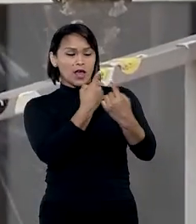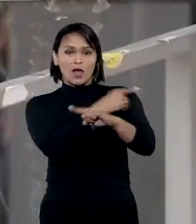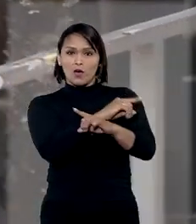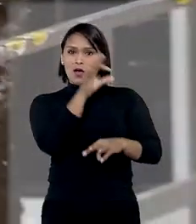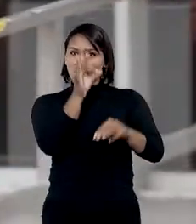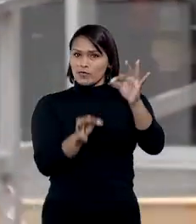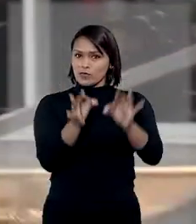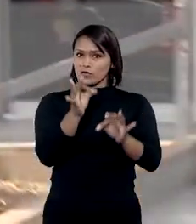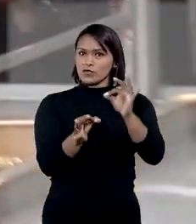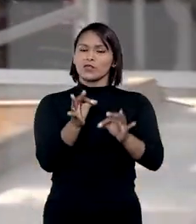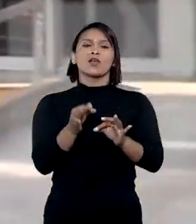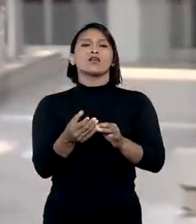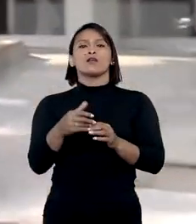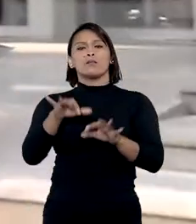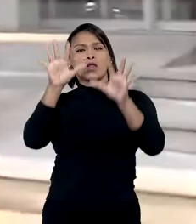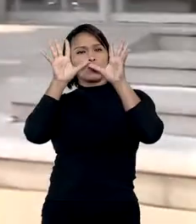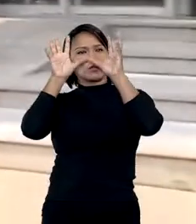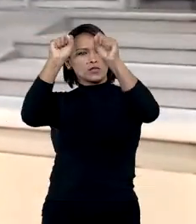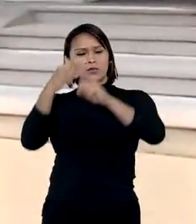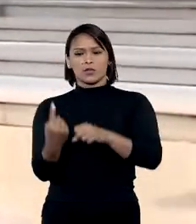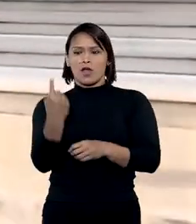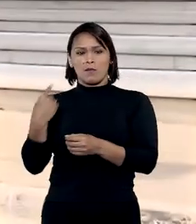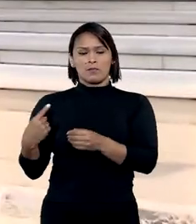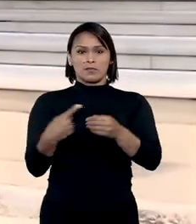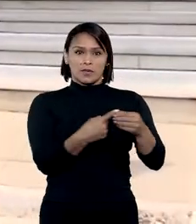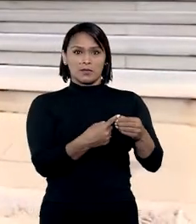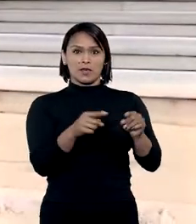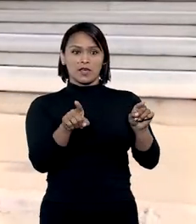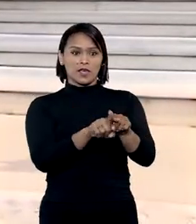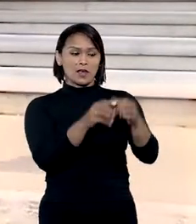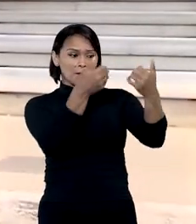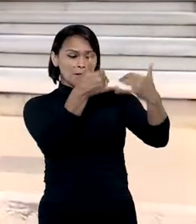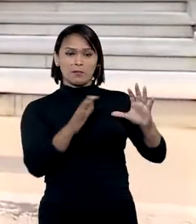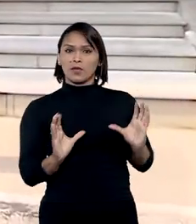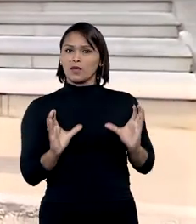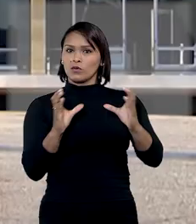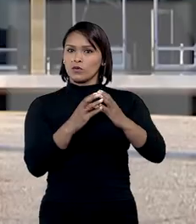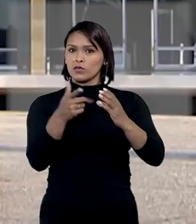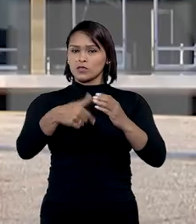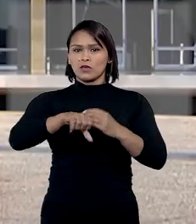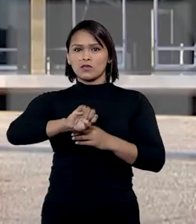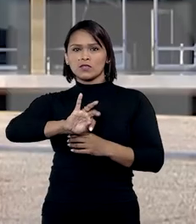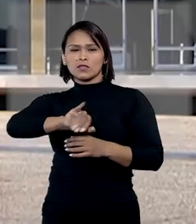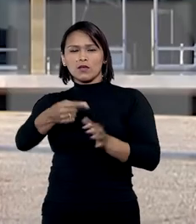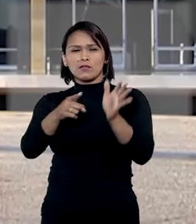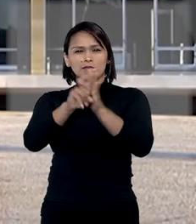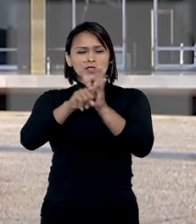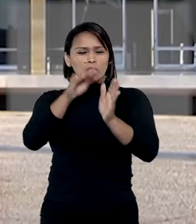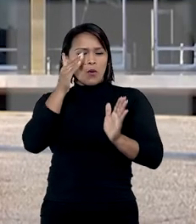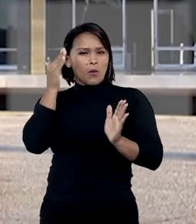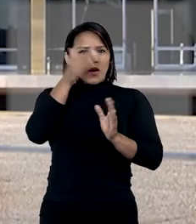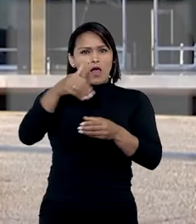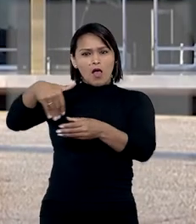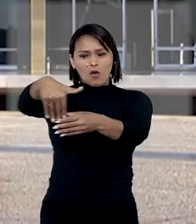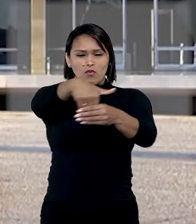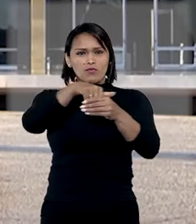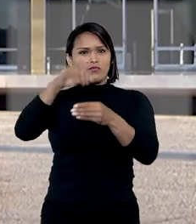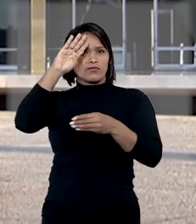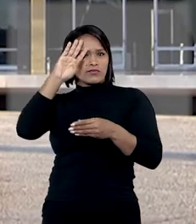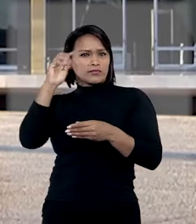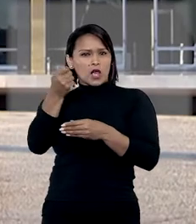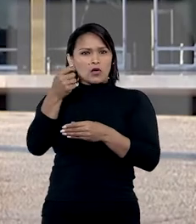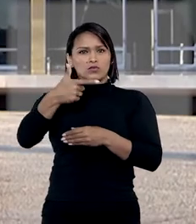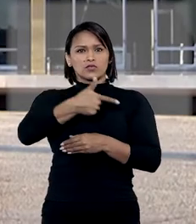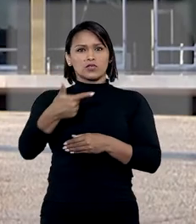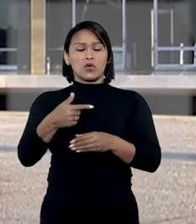controvérsia foi julgada pelo Tribunal Regional Federal da Primeira Região e, para o colegiado, a apreciação do mérito do acórdão de segundo